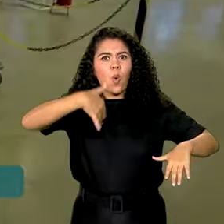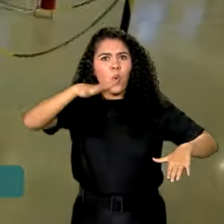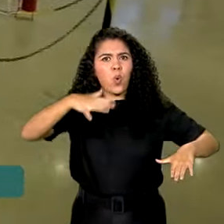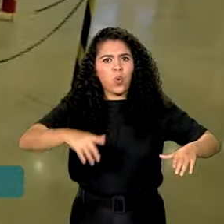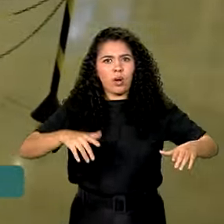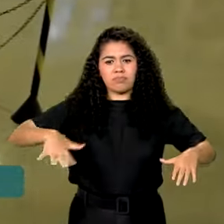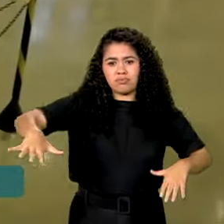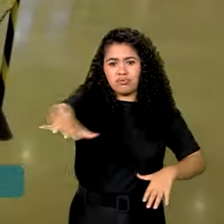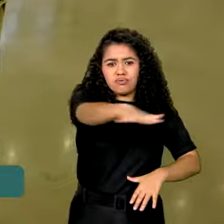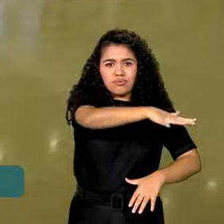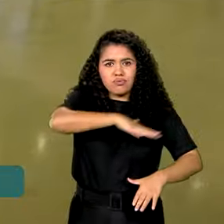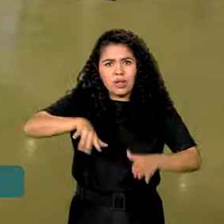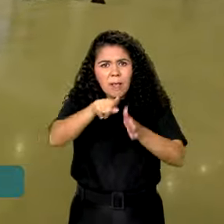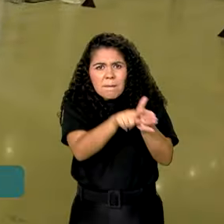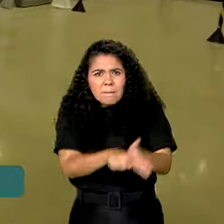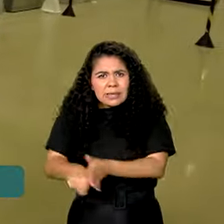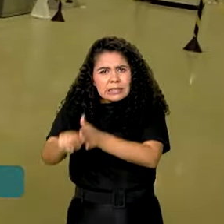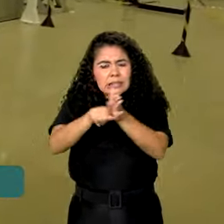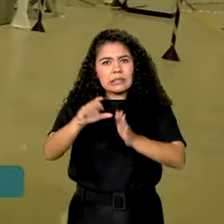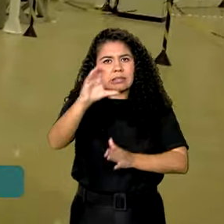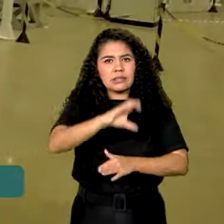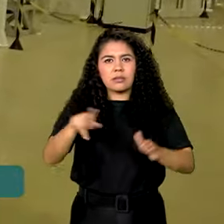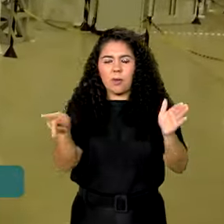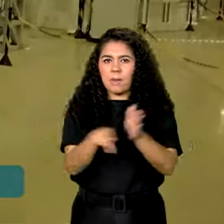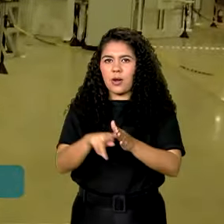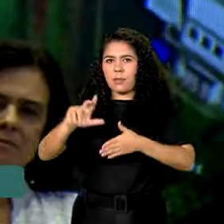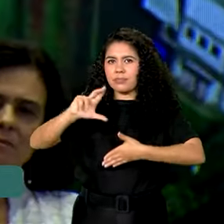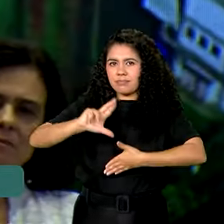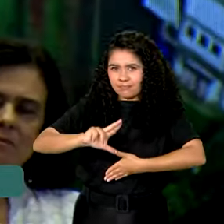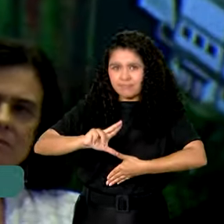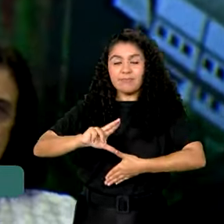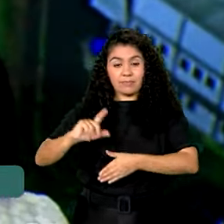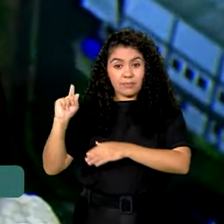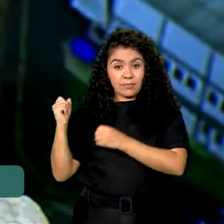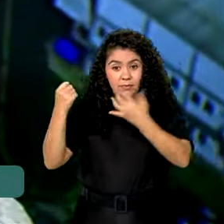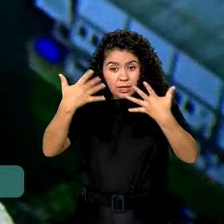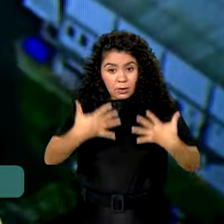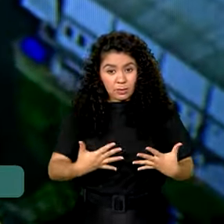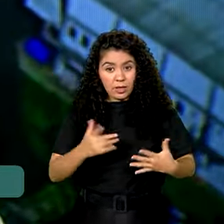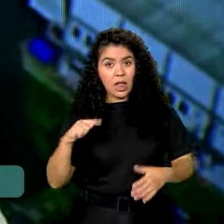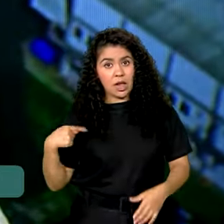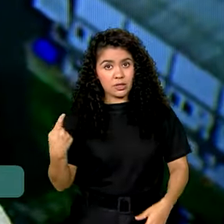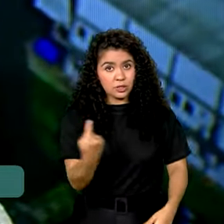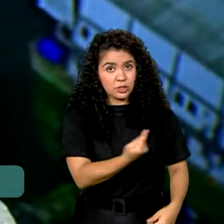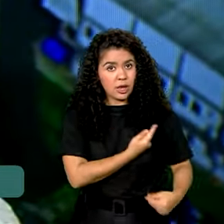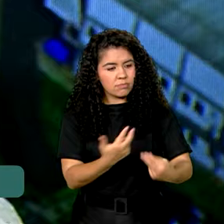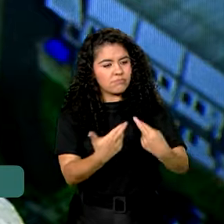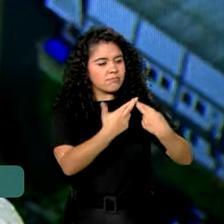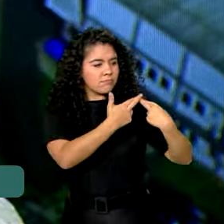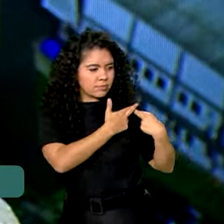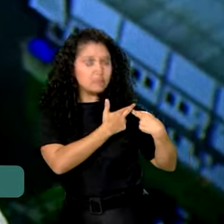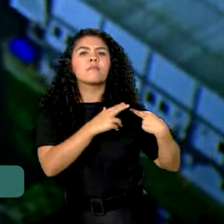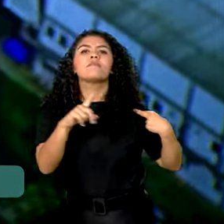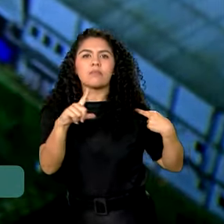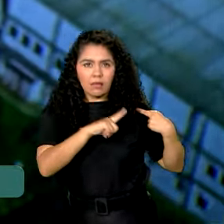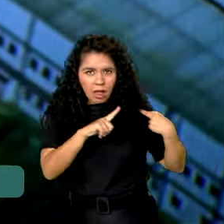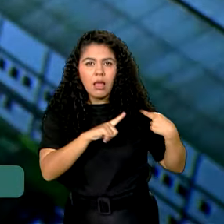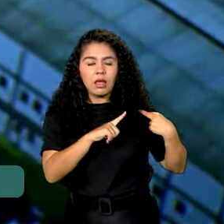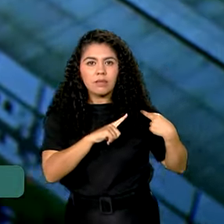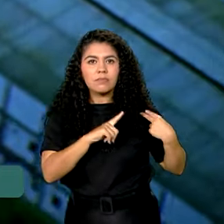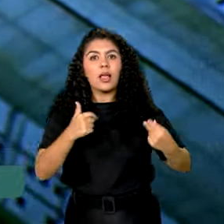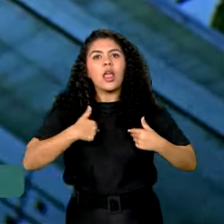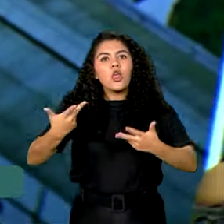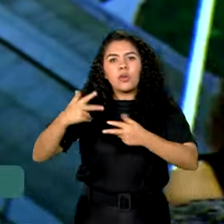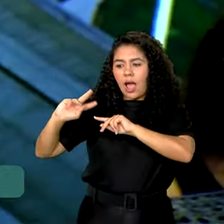de pesquisas científicas da América Latina. Como todos nós temos responsabilidade, eu quero deixar para os meus